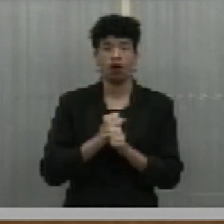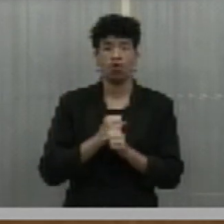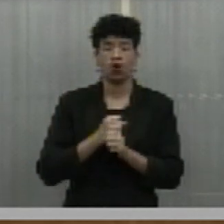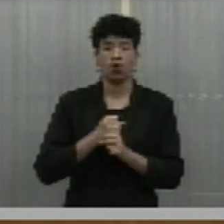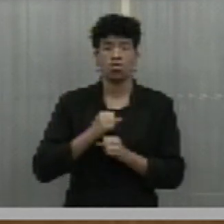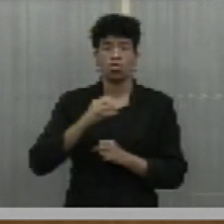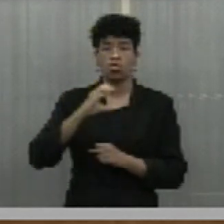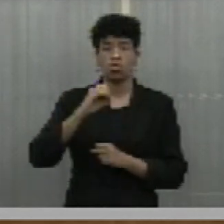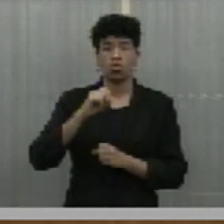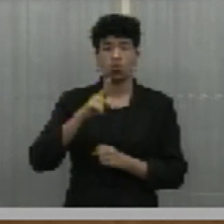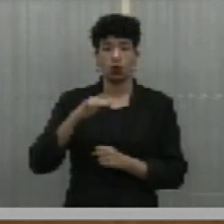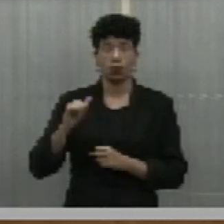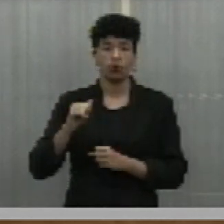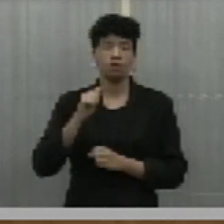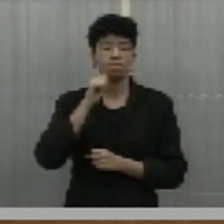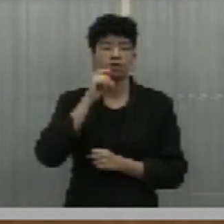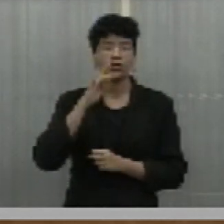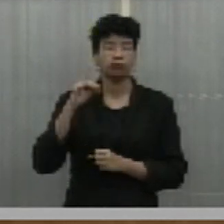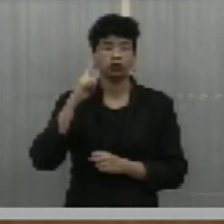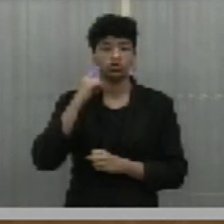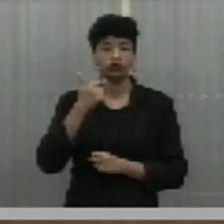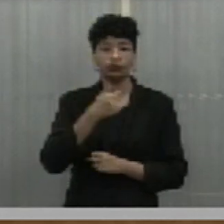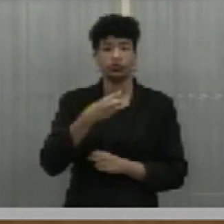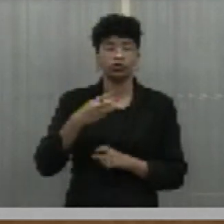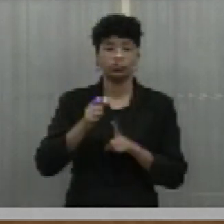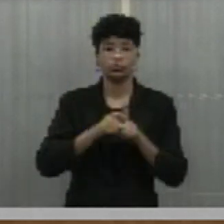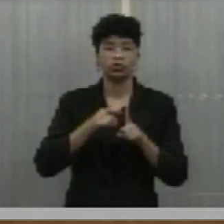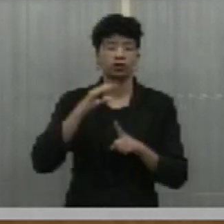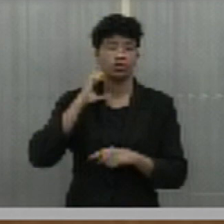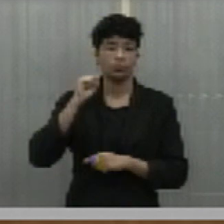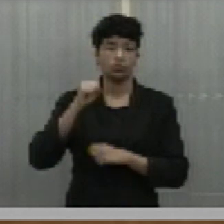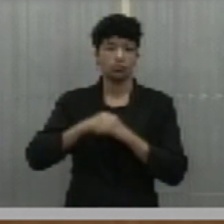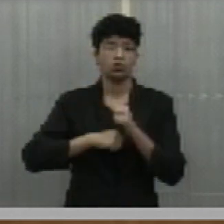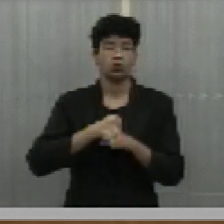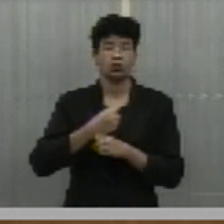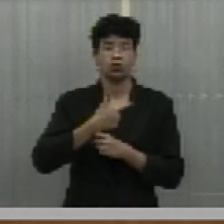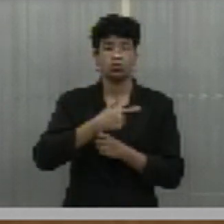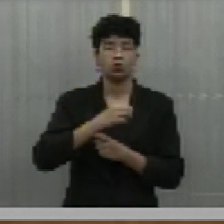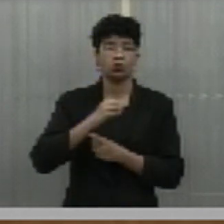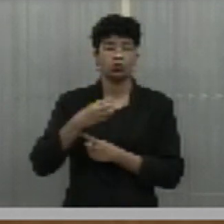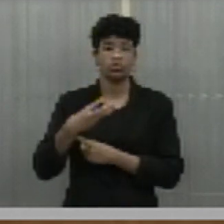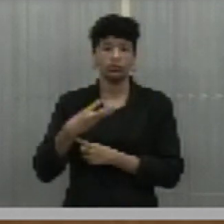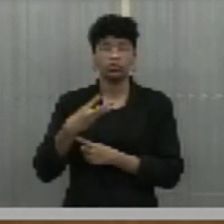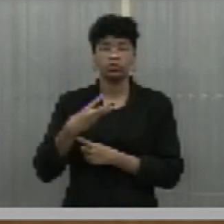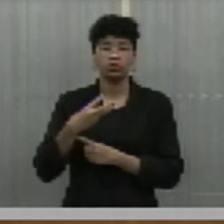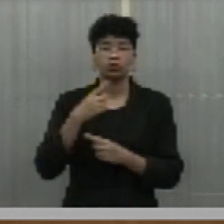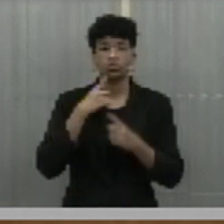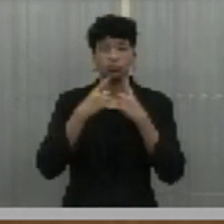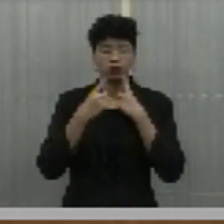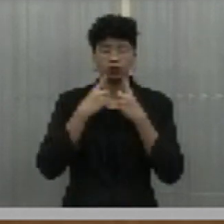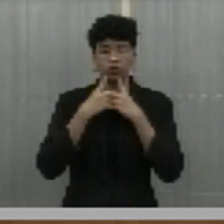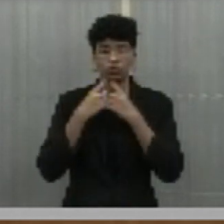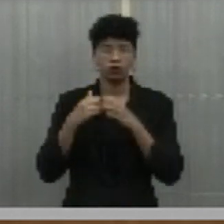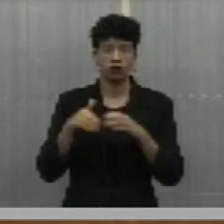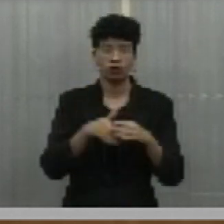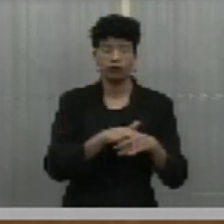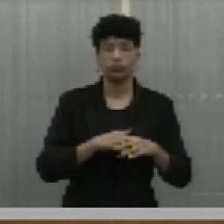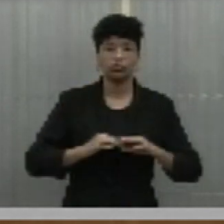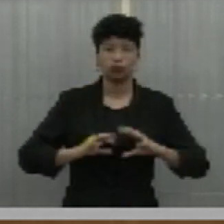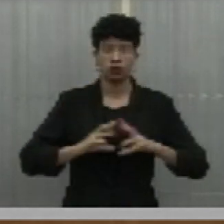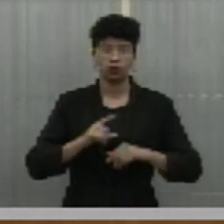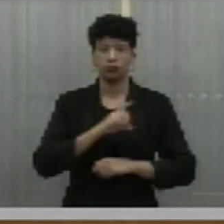de Parnaíba, fundada no dia 23 de abril de 2003. Em discussão, em votação,